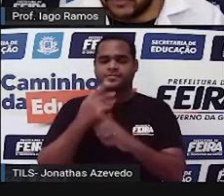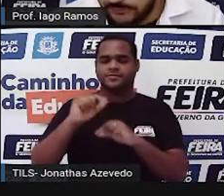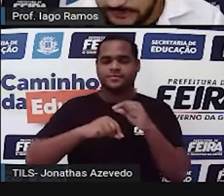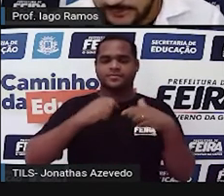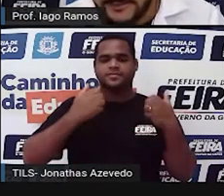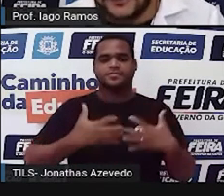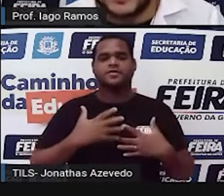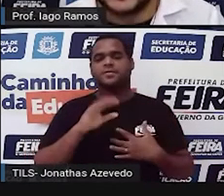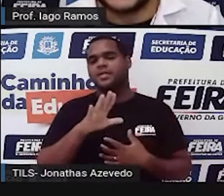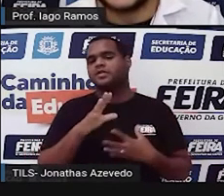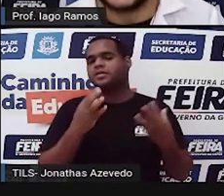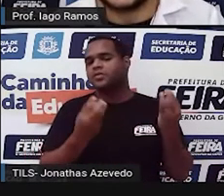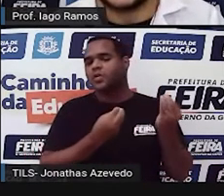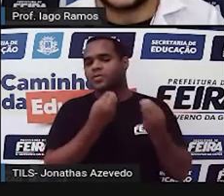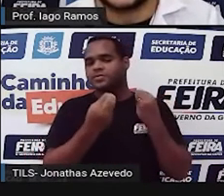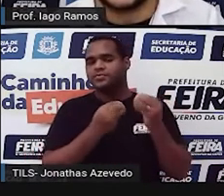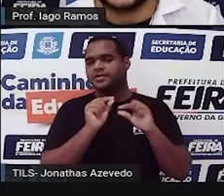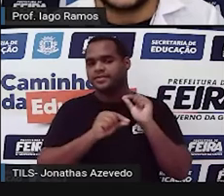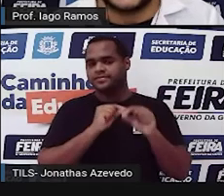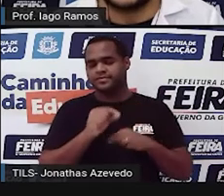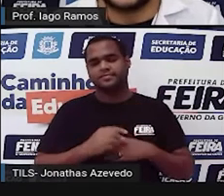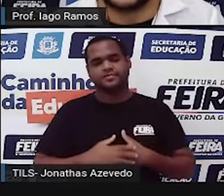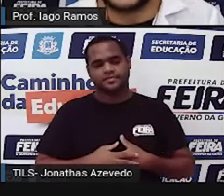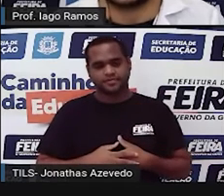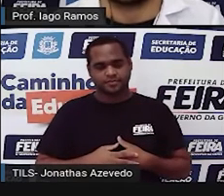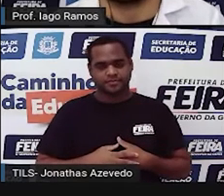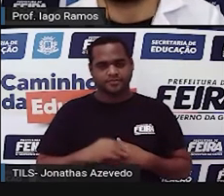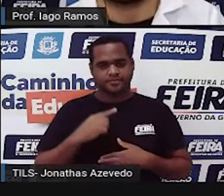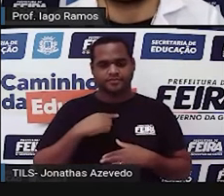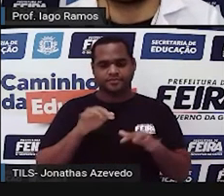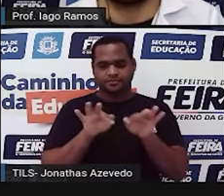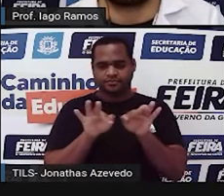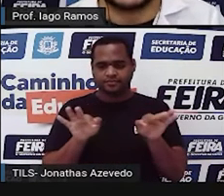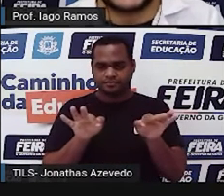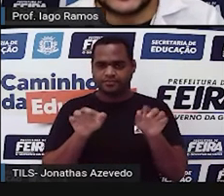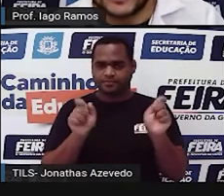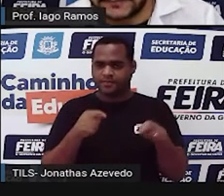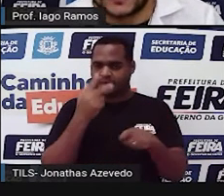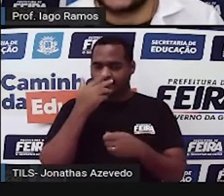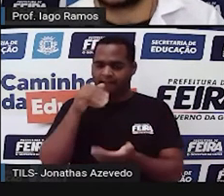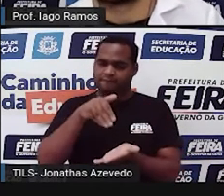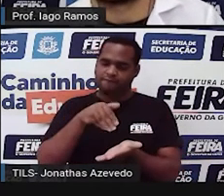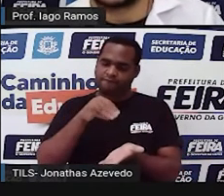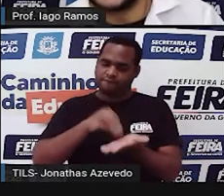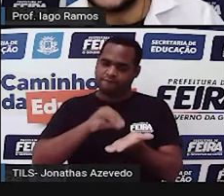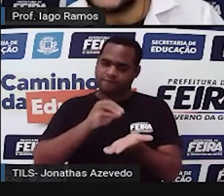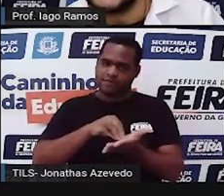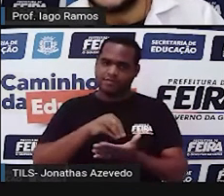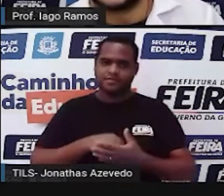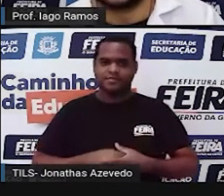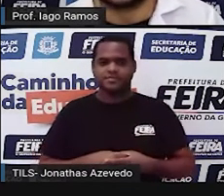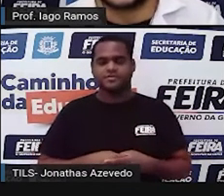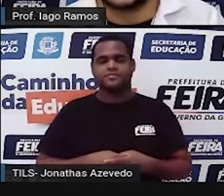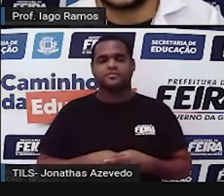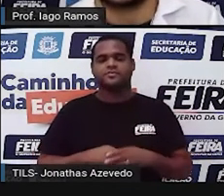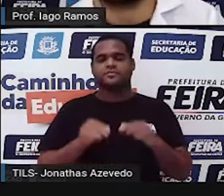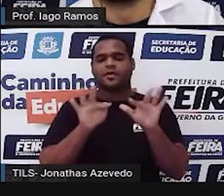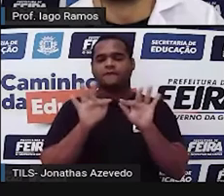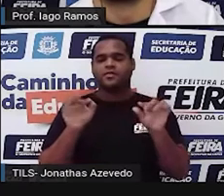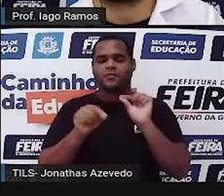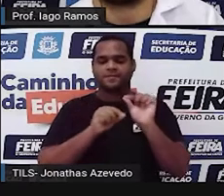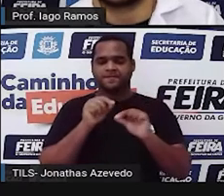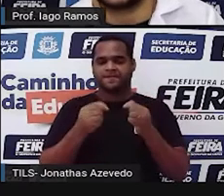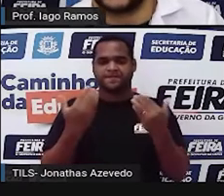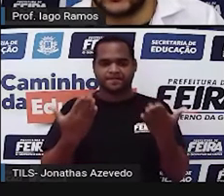E como vai ter assim, ó. Tem uma frase aqui que está incompleta, tá? E a frase é o